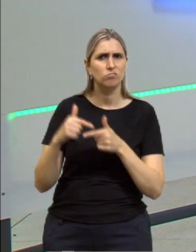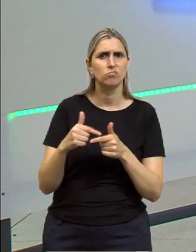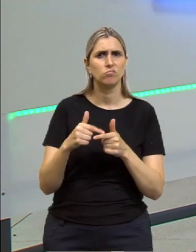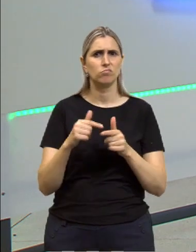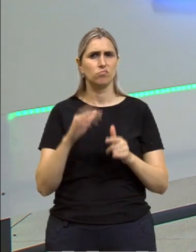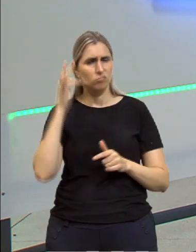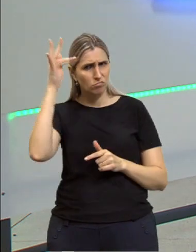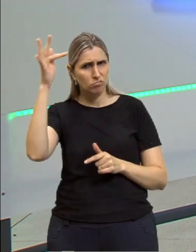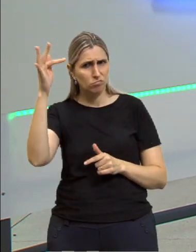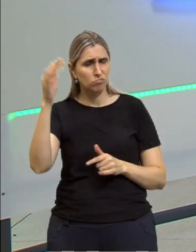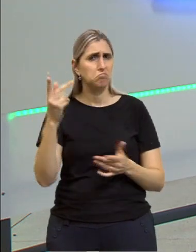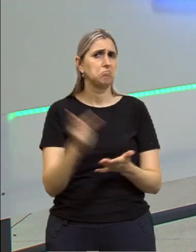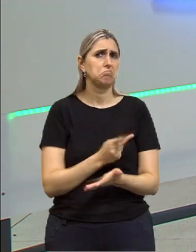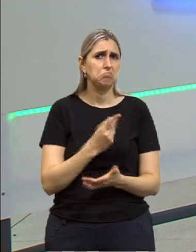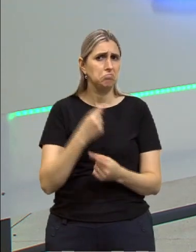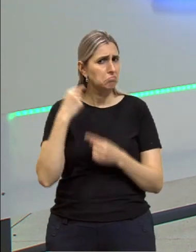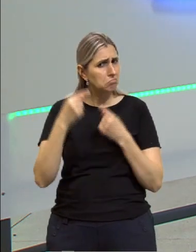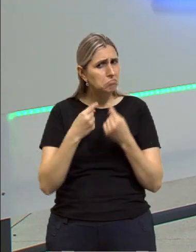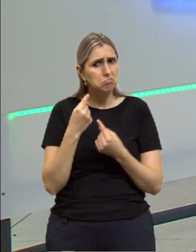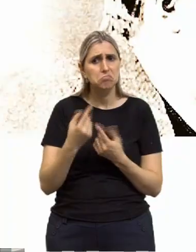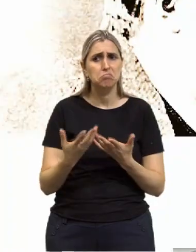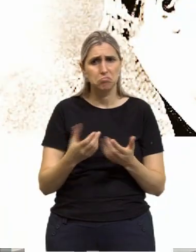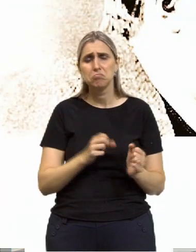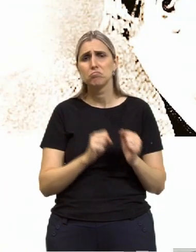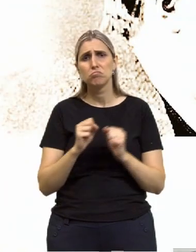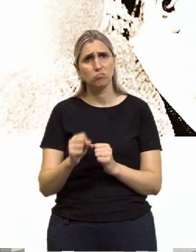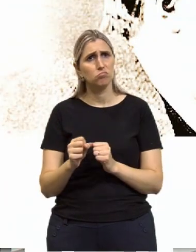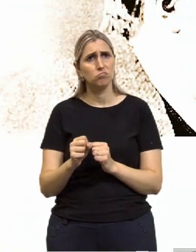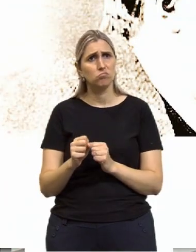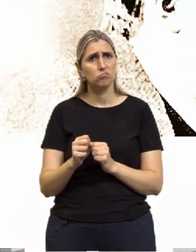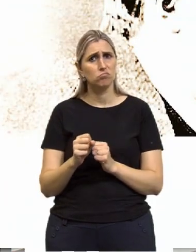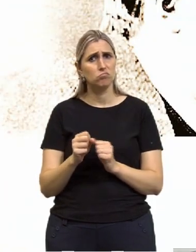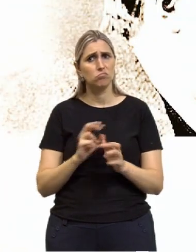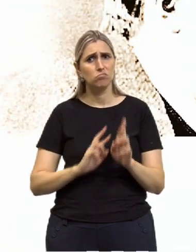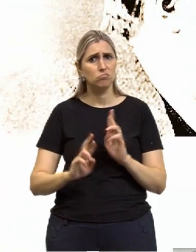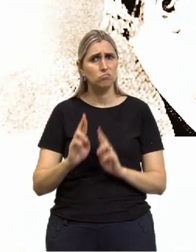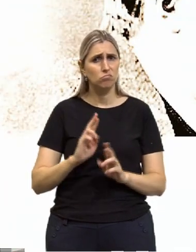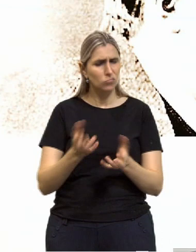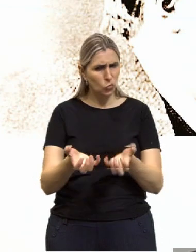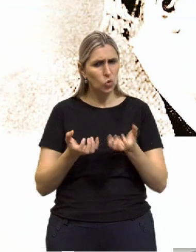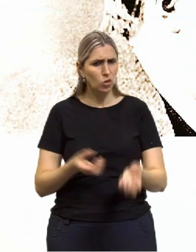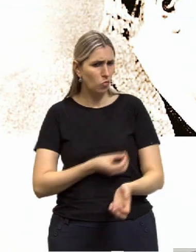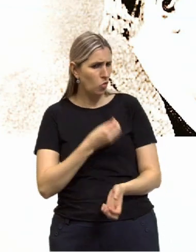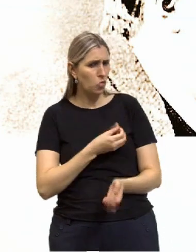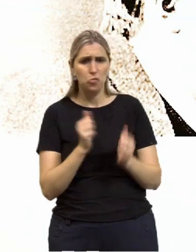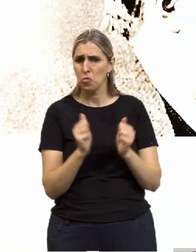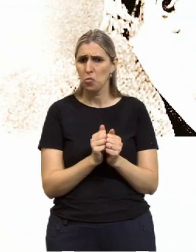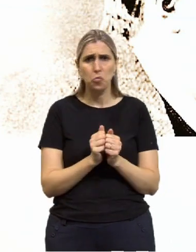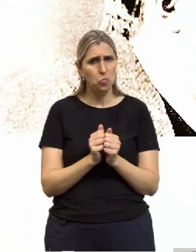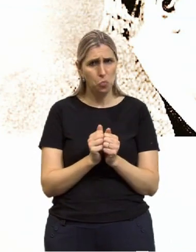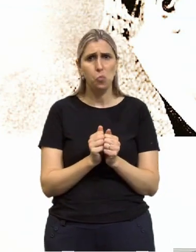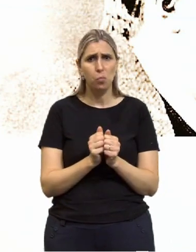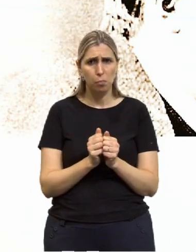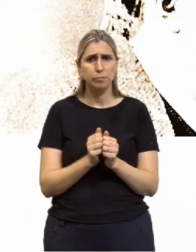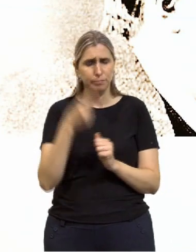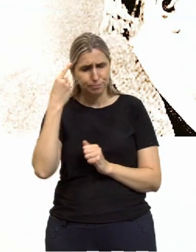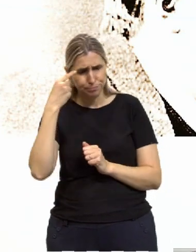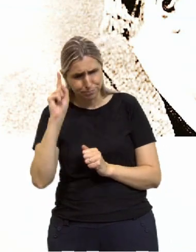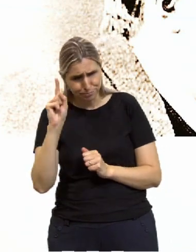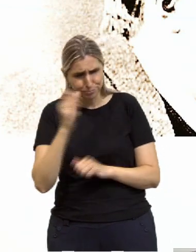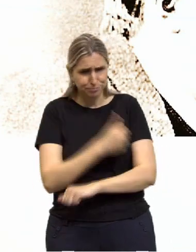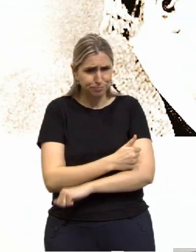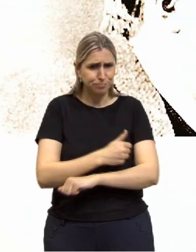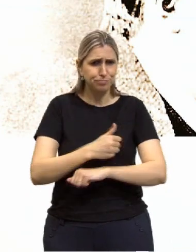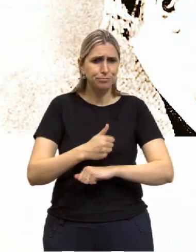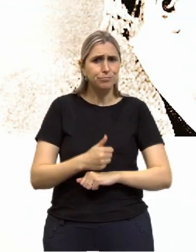Pode haver algum erro, lacuna? Pode sim, não condizem com o querer viver, justamente essa ideia da